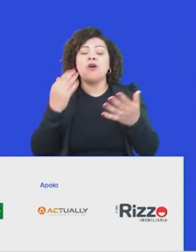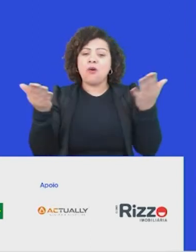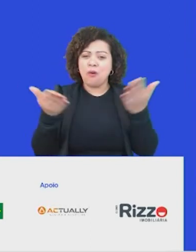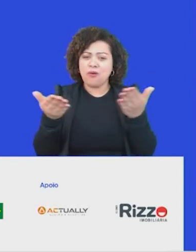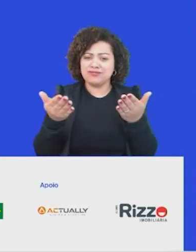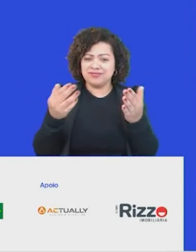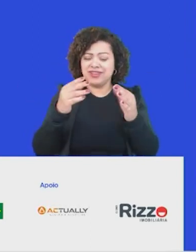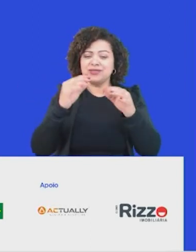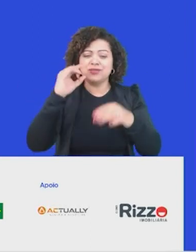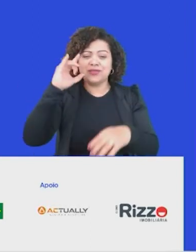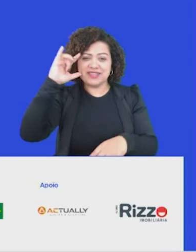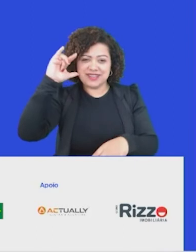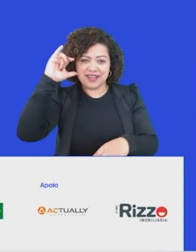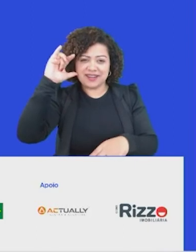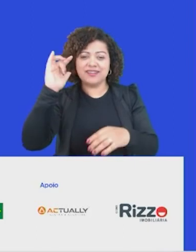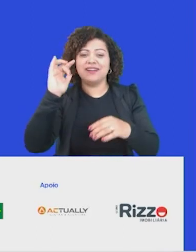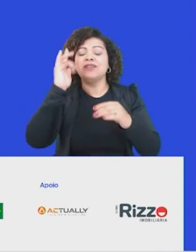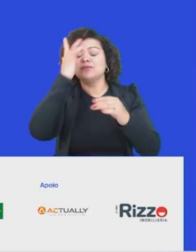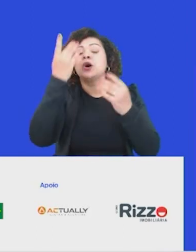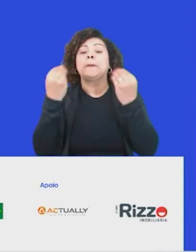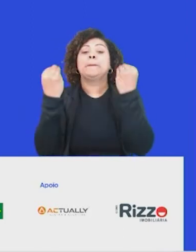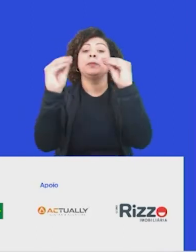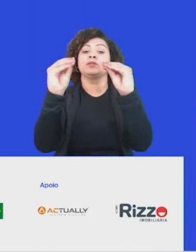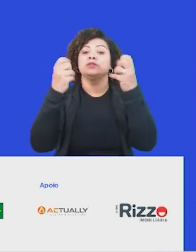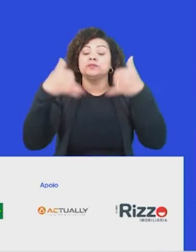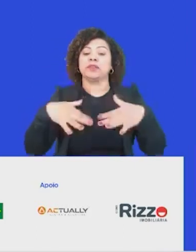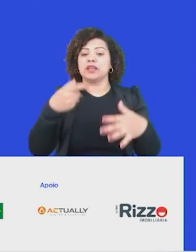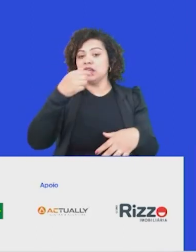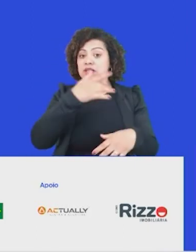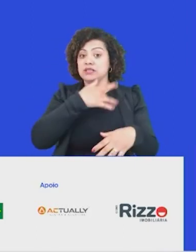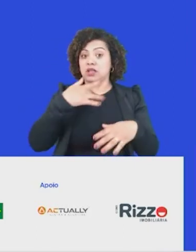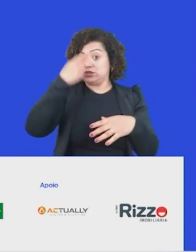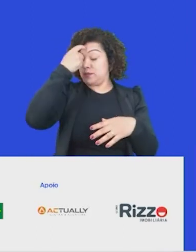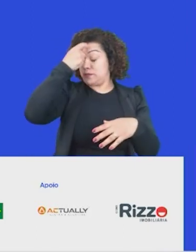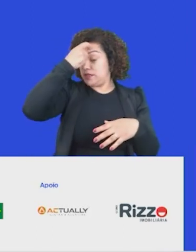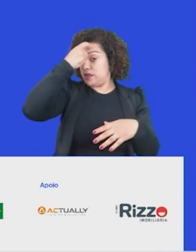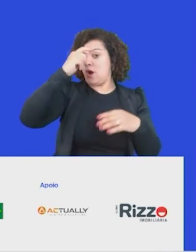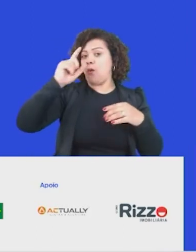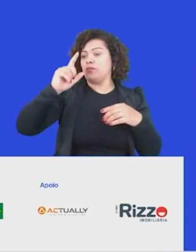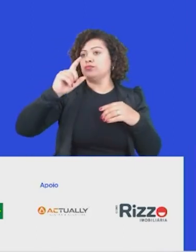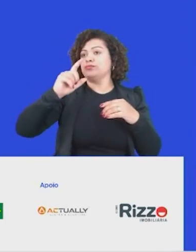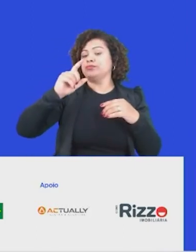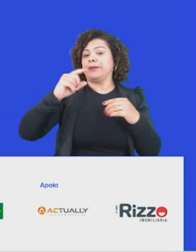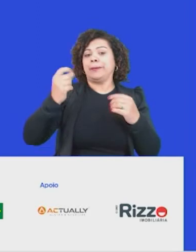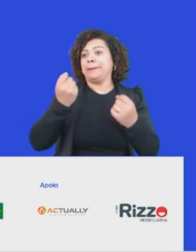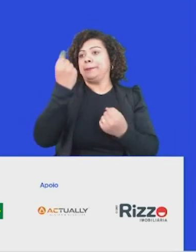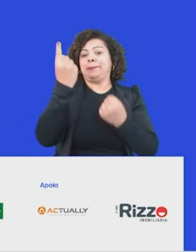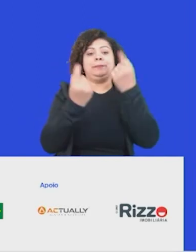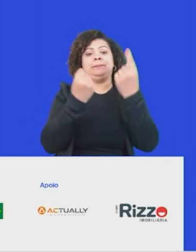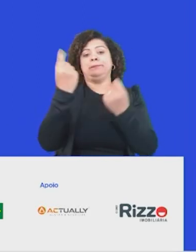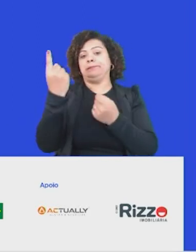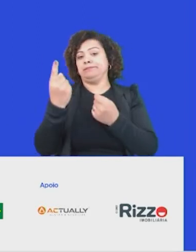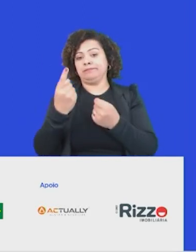mental deveria ser o mínimo, né? Então, qual que é o nosso papel nessa história? E eu entendo que nós, como organizações e lideranças à frente de